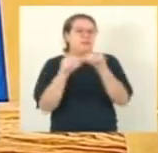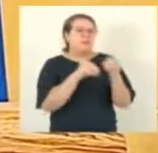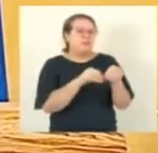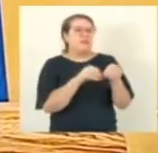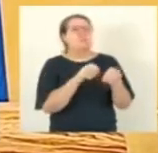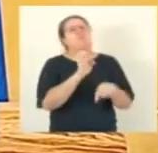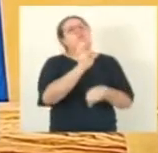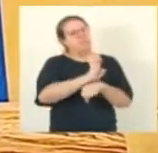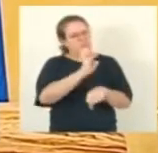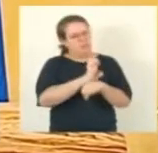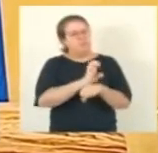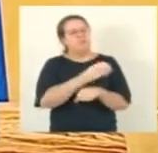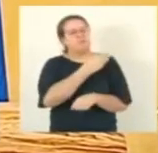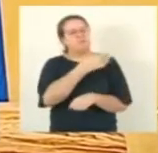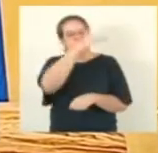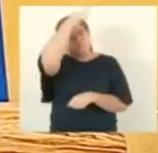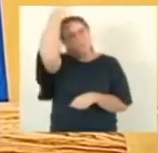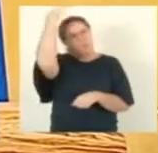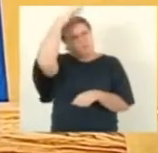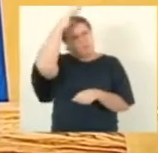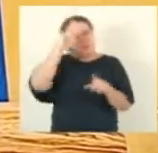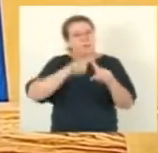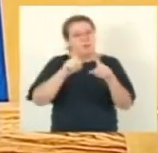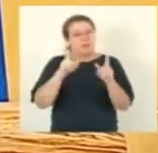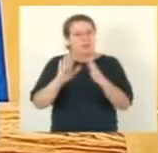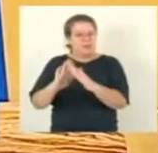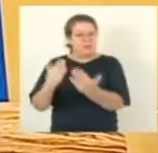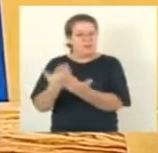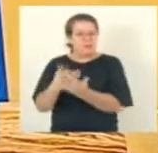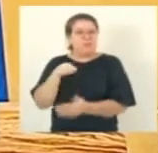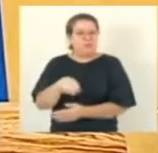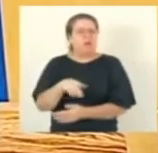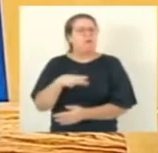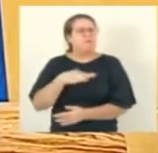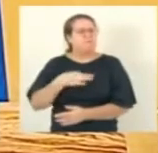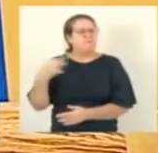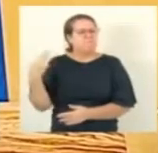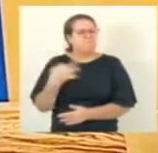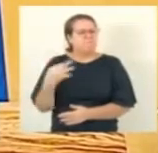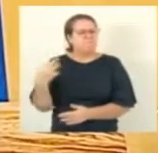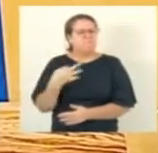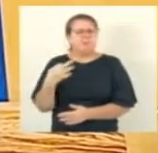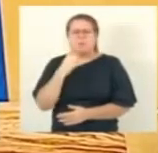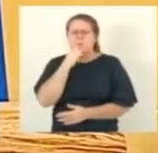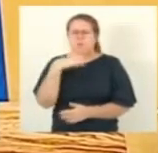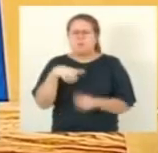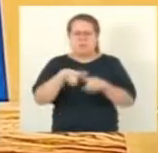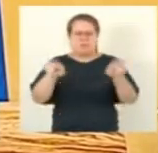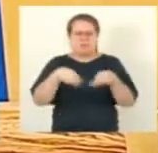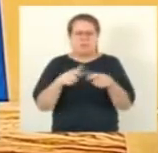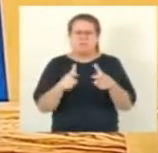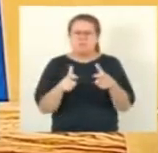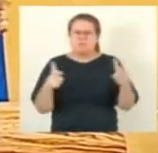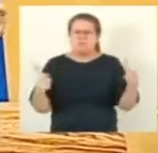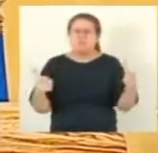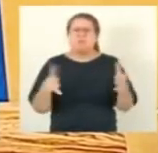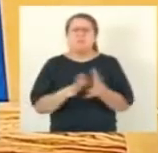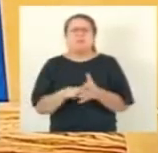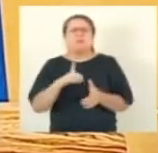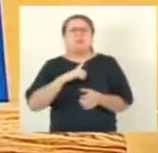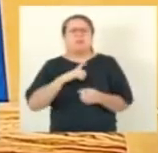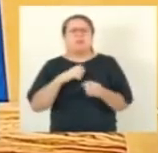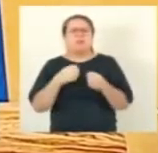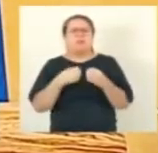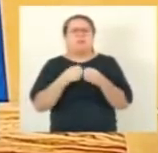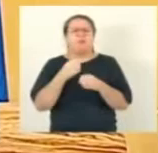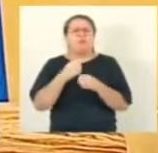escola é bastante completa, os laboratórios, auditório muito bom, salas espaçosas, as oficinas